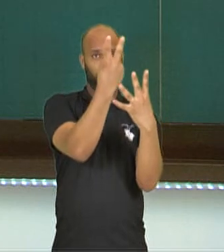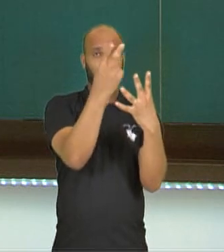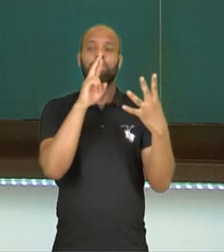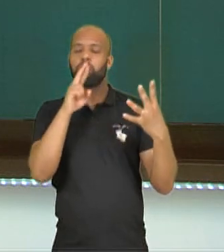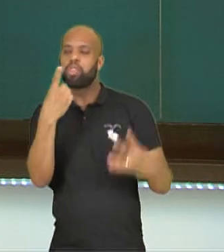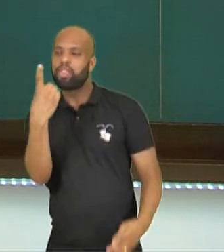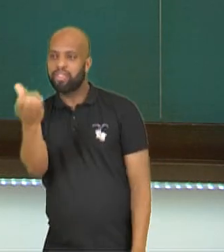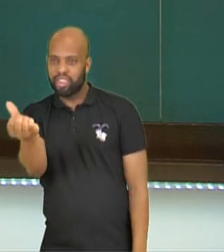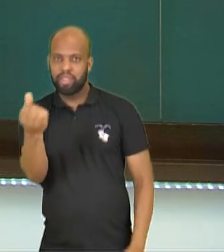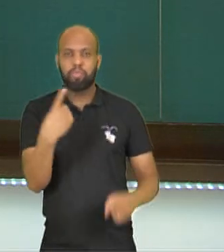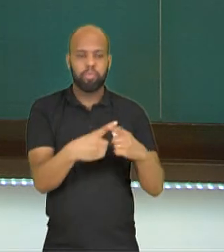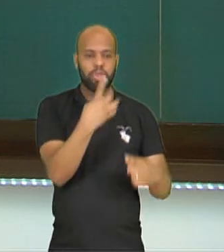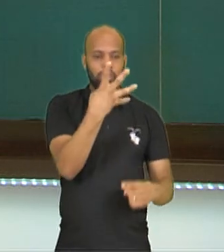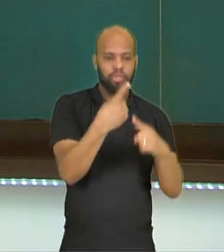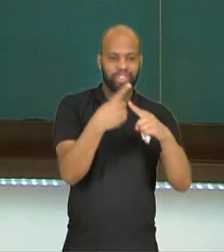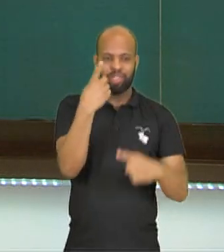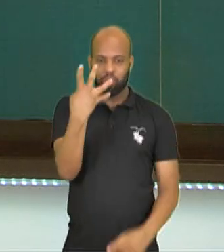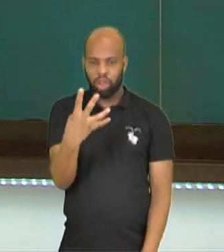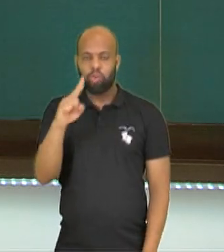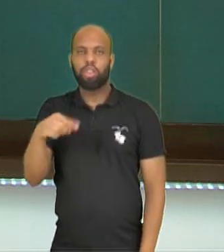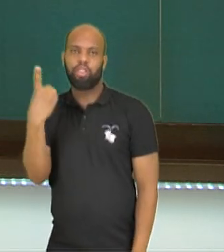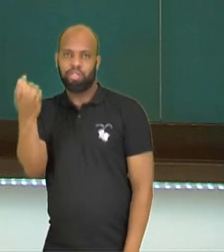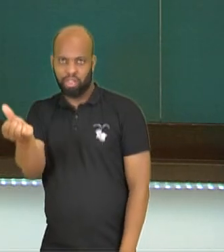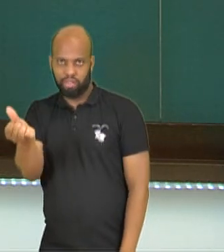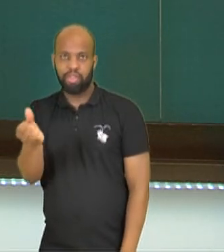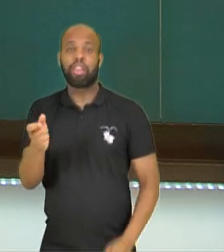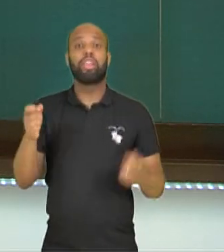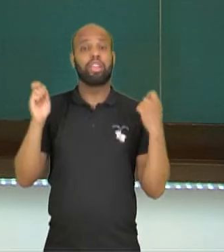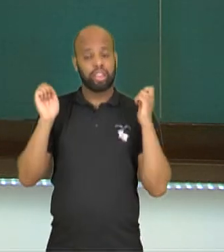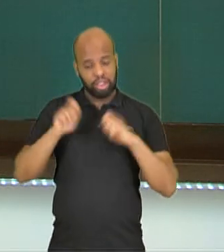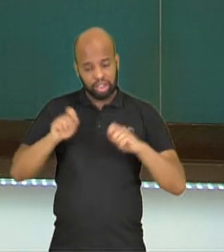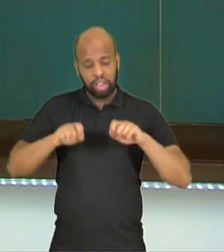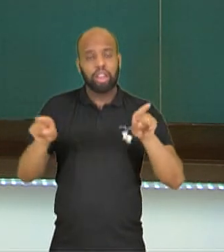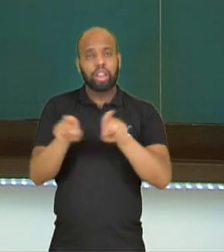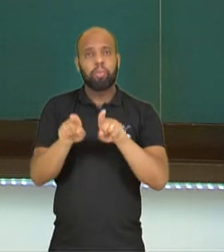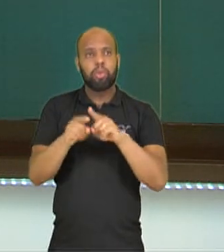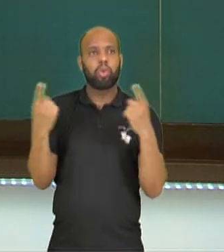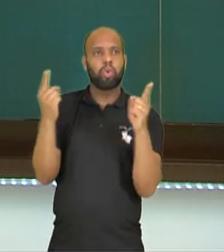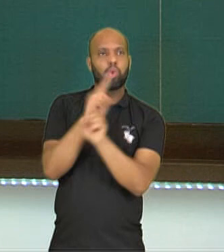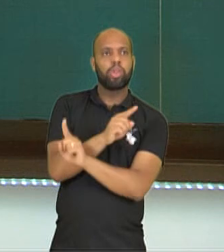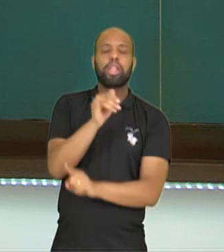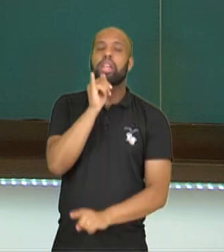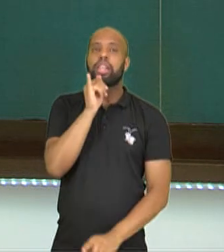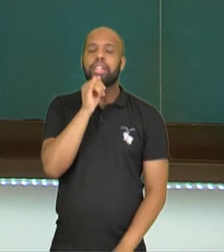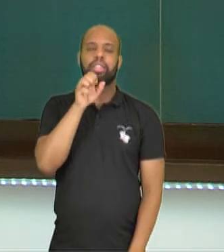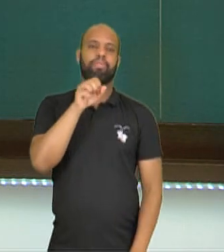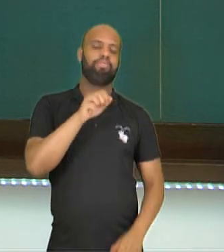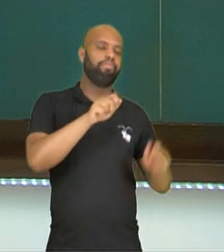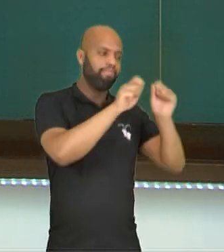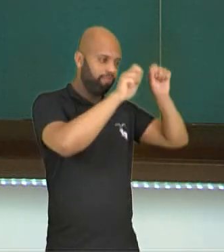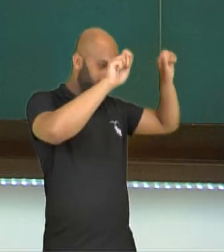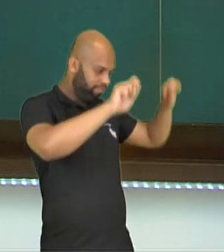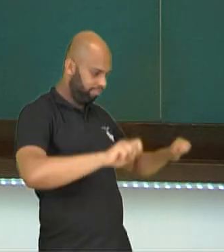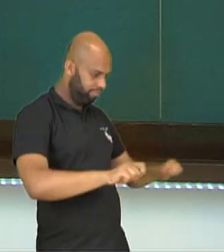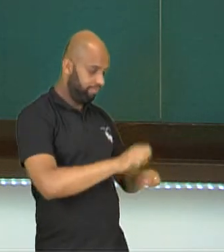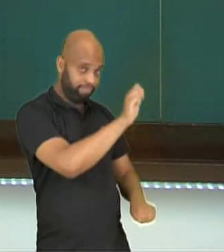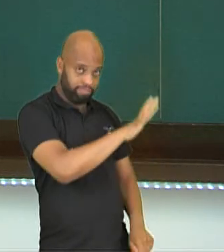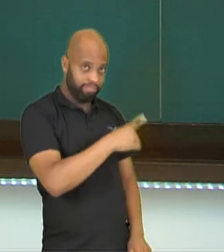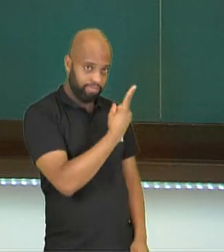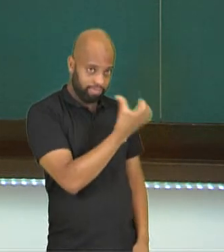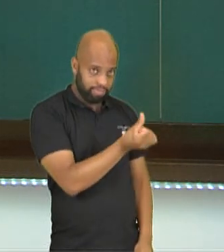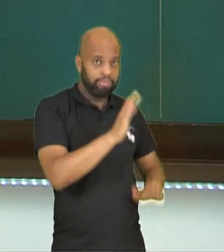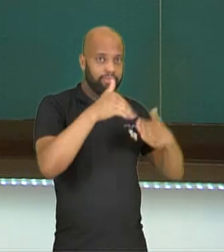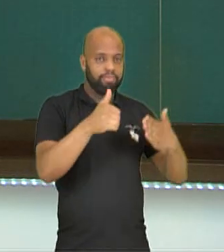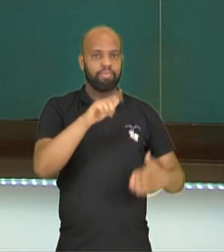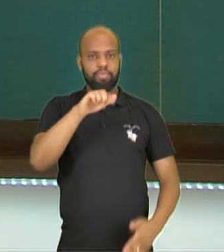E ao mesmo tempo eu posso fazer a operação contrária. Se a área é 16, então o lado é raiz quadrada de 16. Raiz